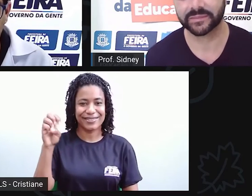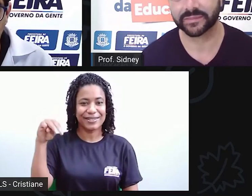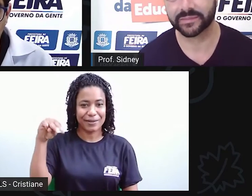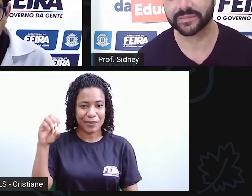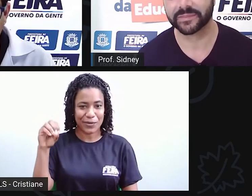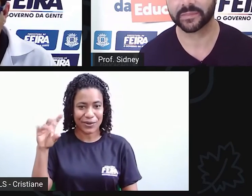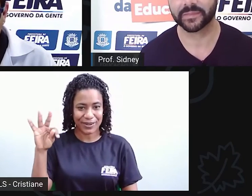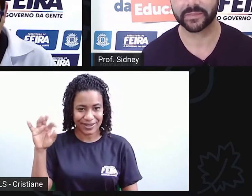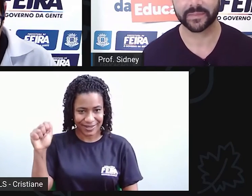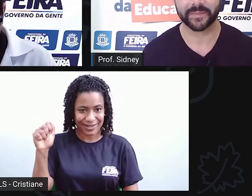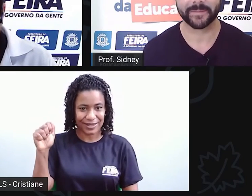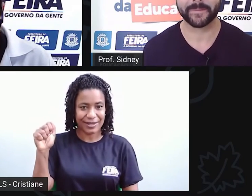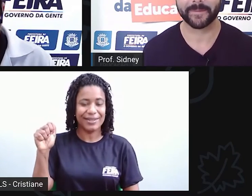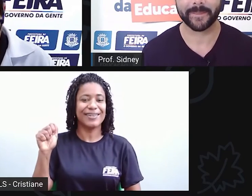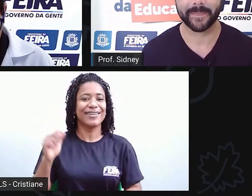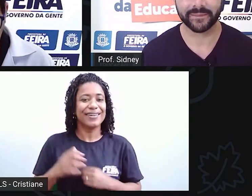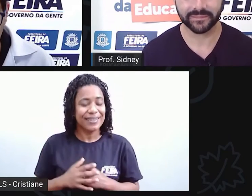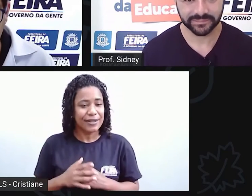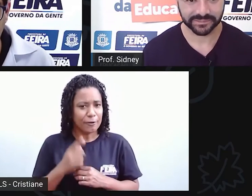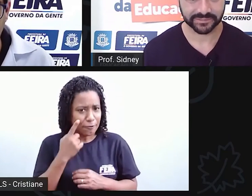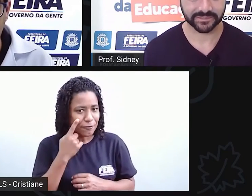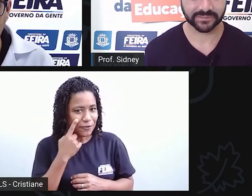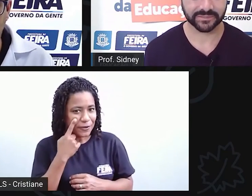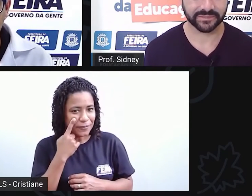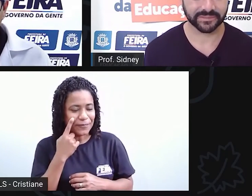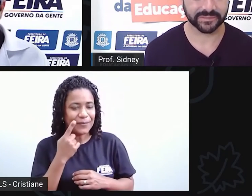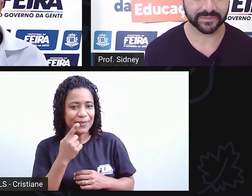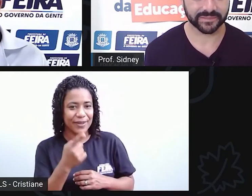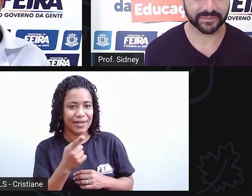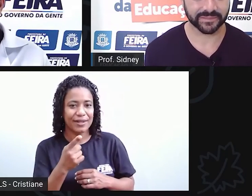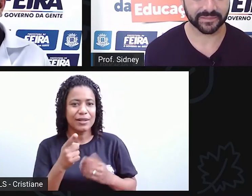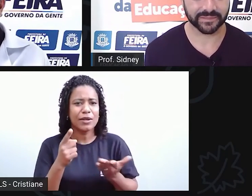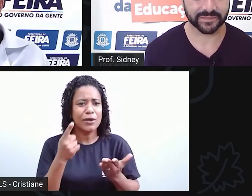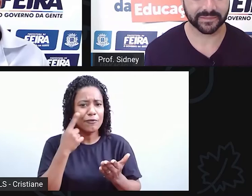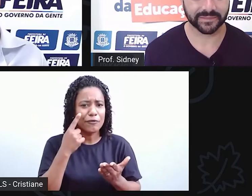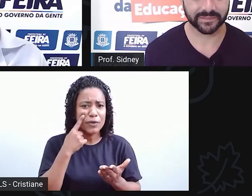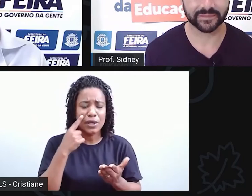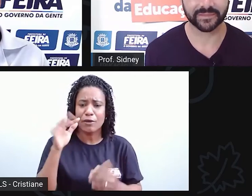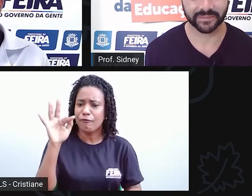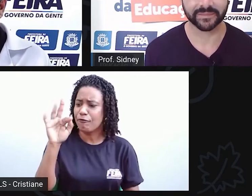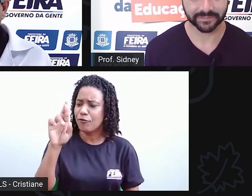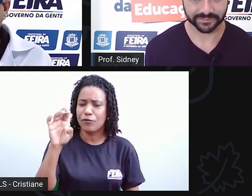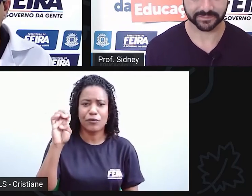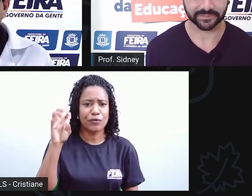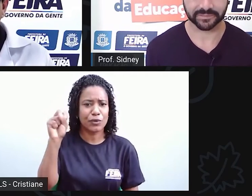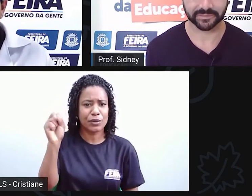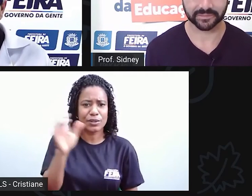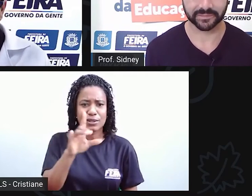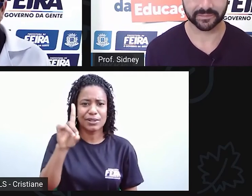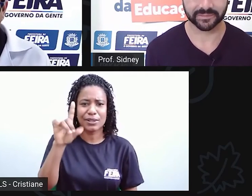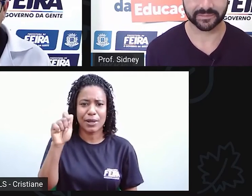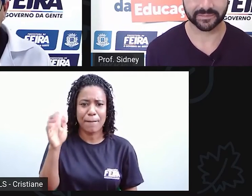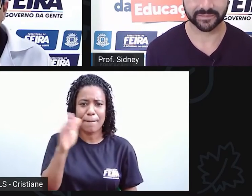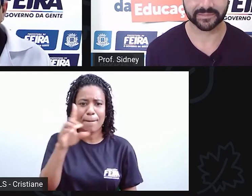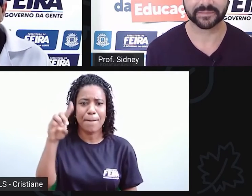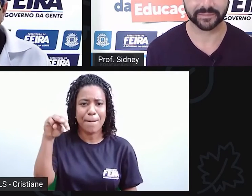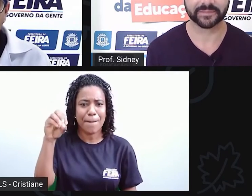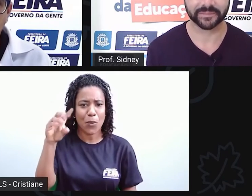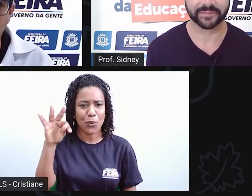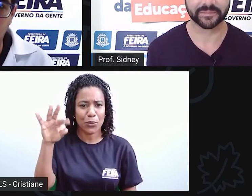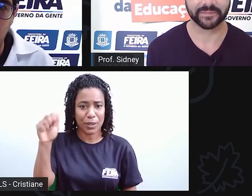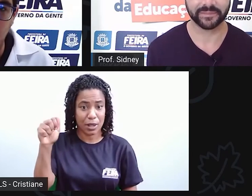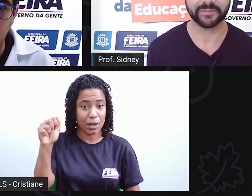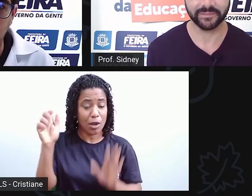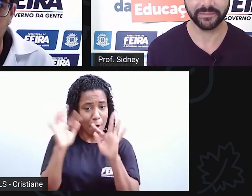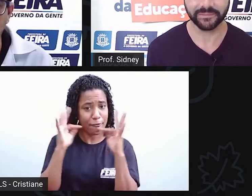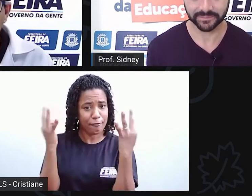preparando para esse nosso bate-papo, eu vi que, na verdade, Frós da Mota é uma família, né? Uma família, não só o casarão, mas é uma